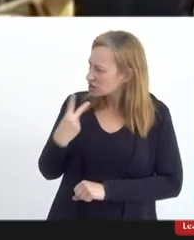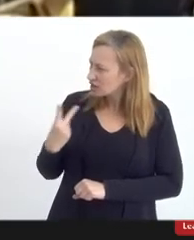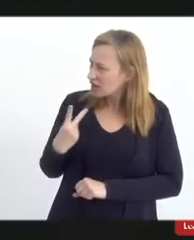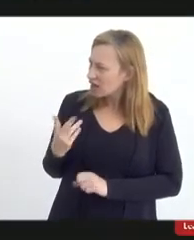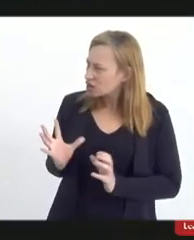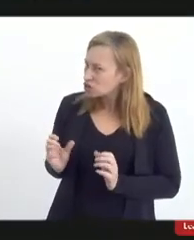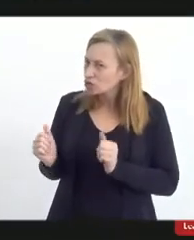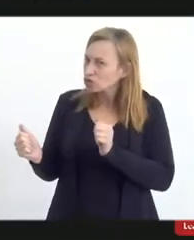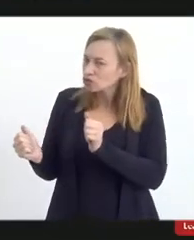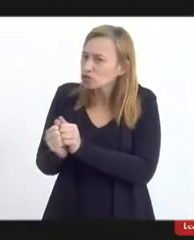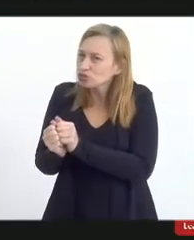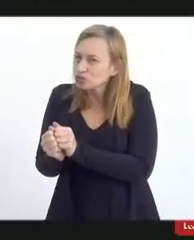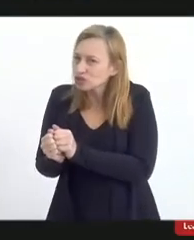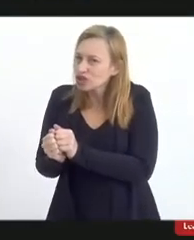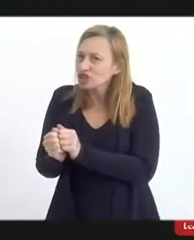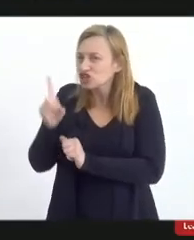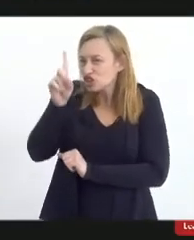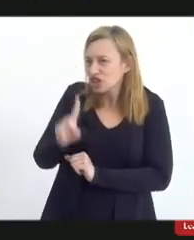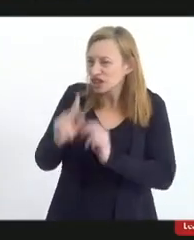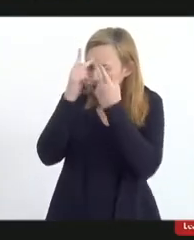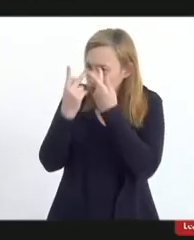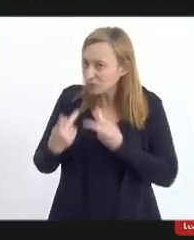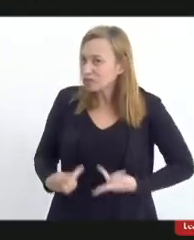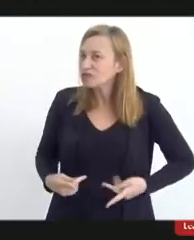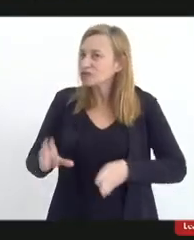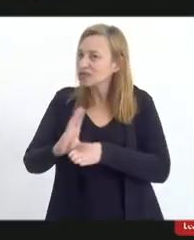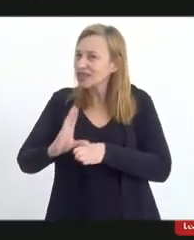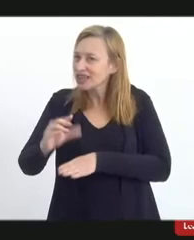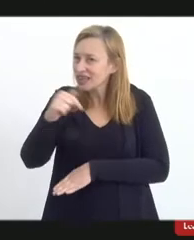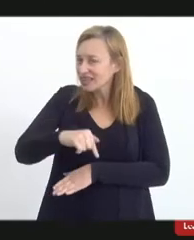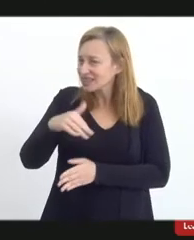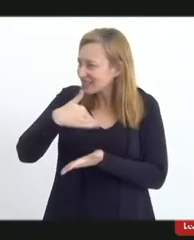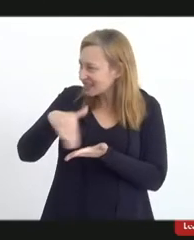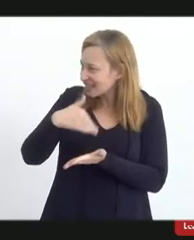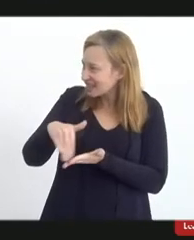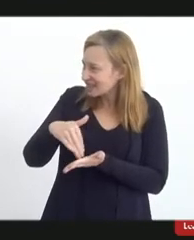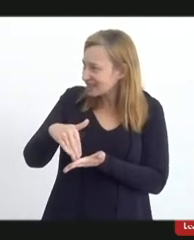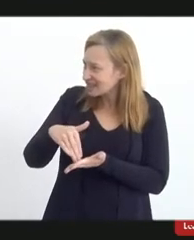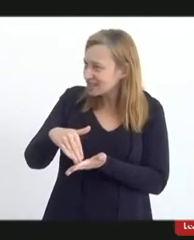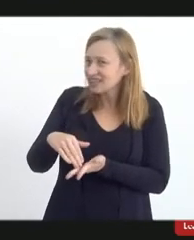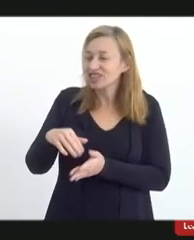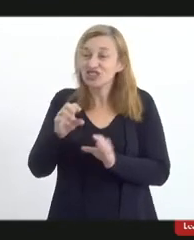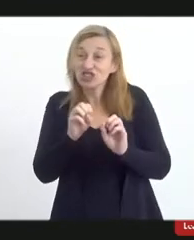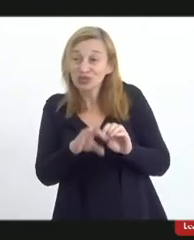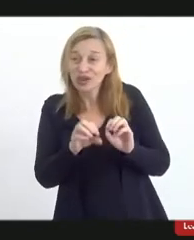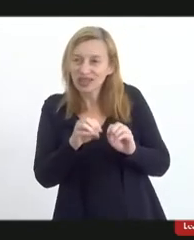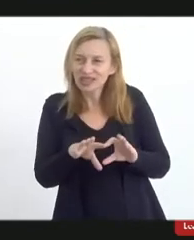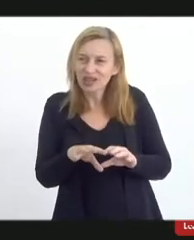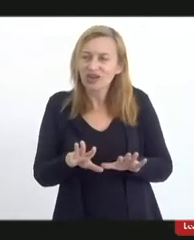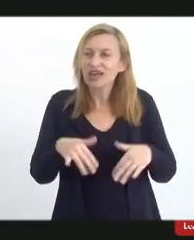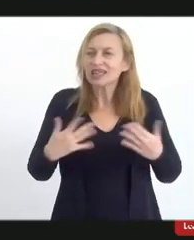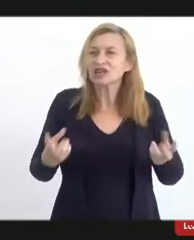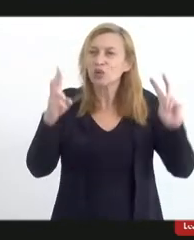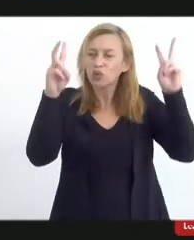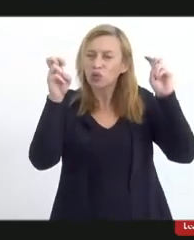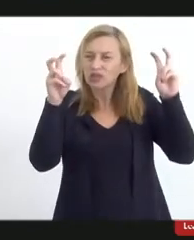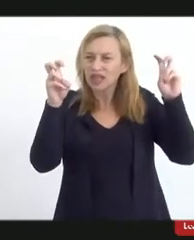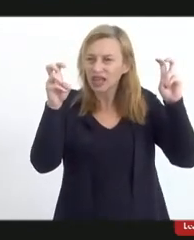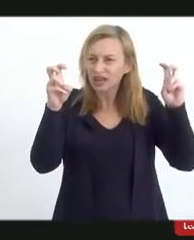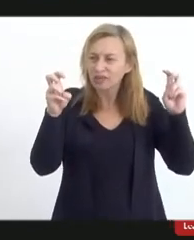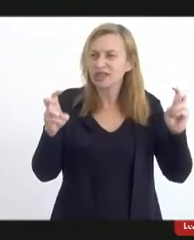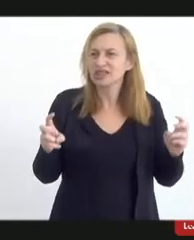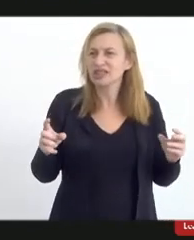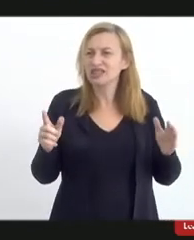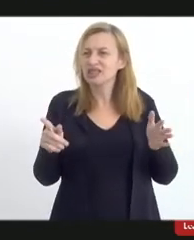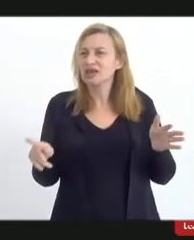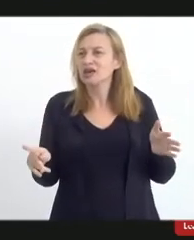Humanos, eu fui conselheira aqui pela Secretaria de Educação, então a temática desse projeto para